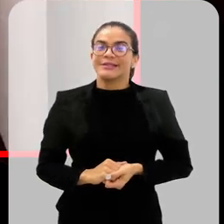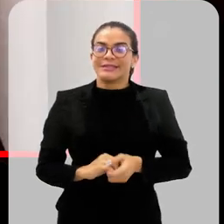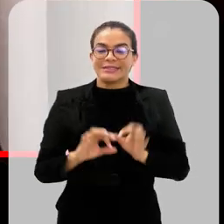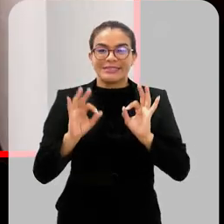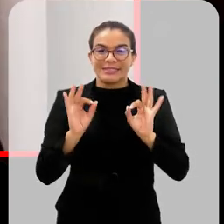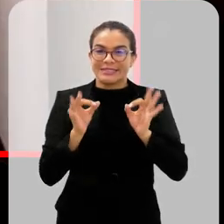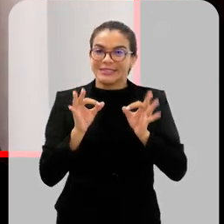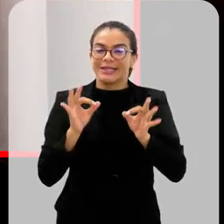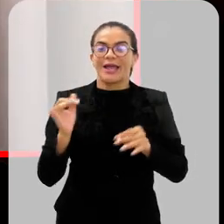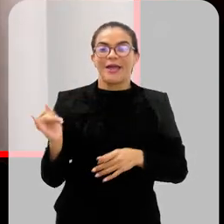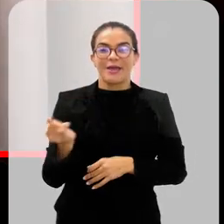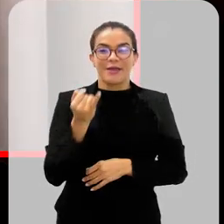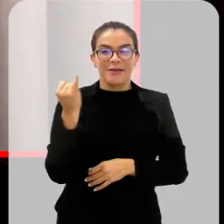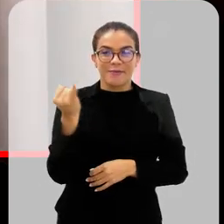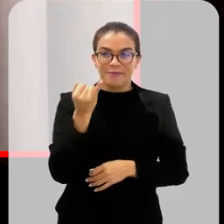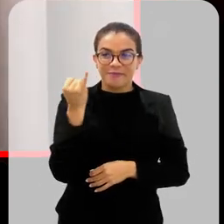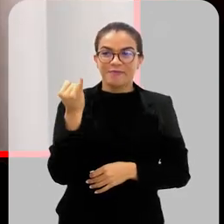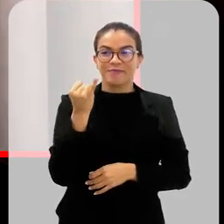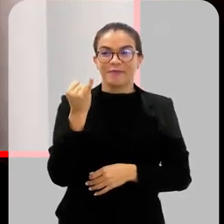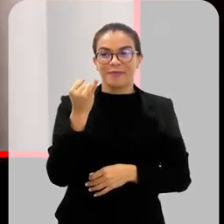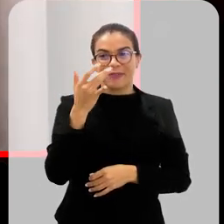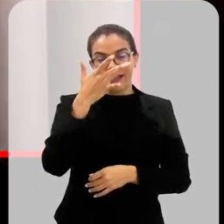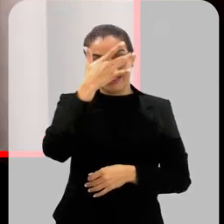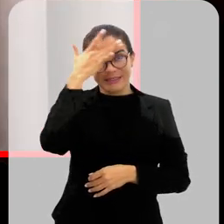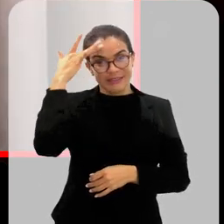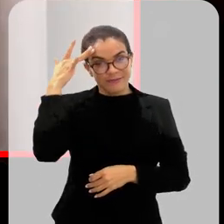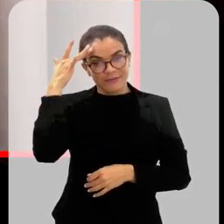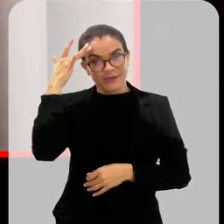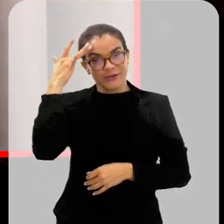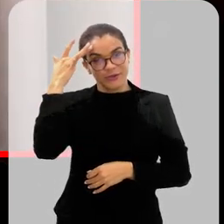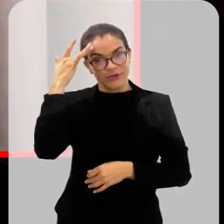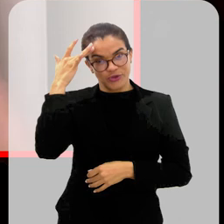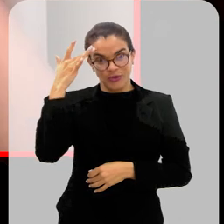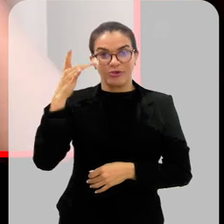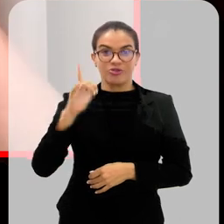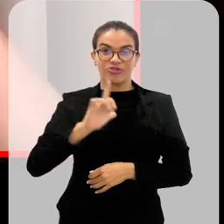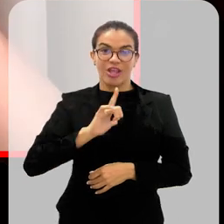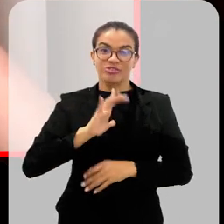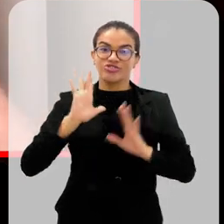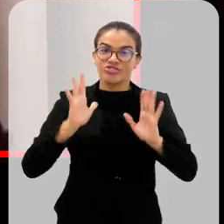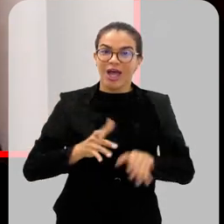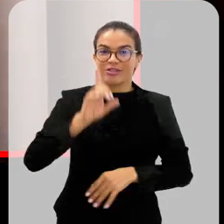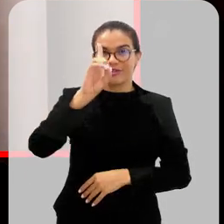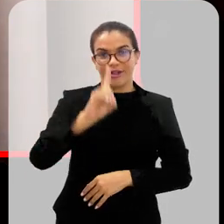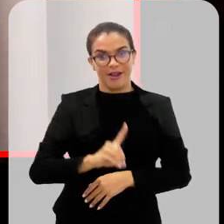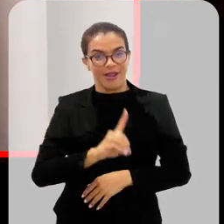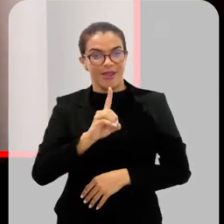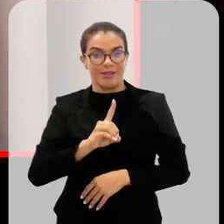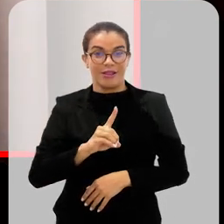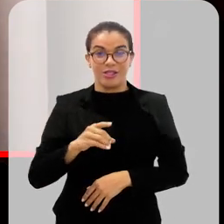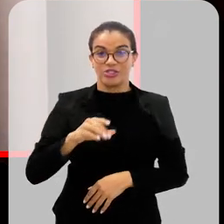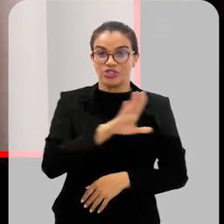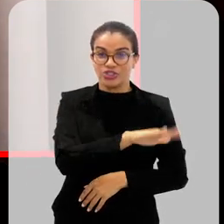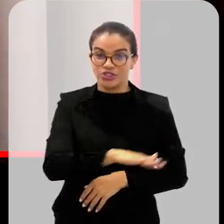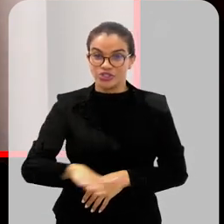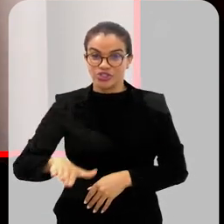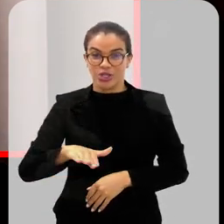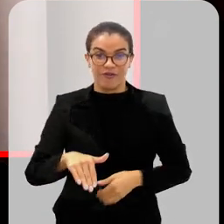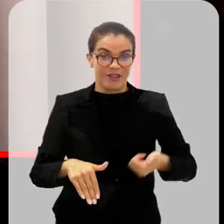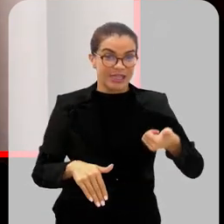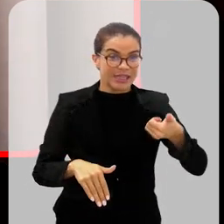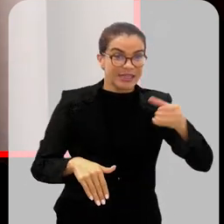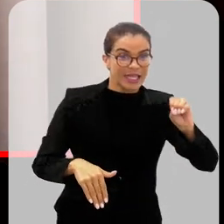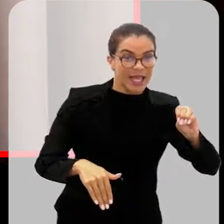É muito importante que as pessoas para os quais a vacina já está disponível, atualmente ela está disponível para jovens de 10 a 14